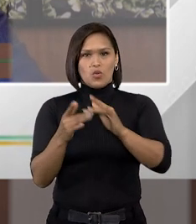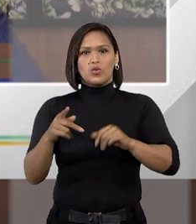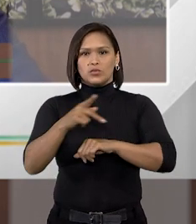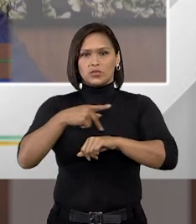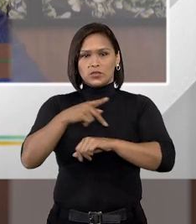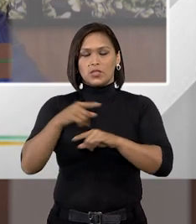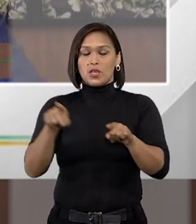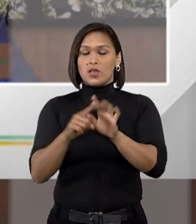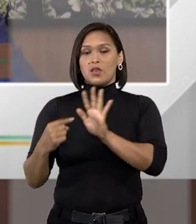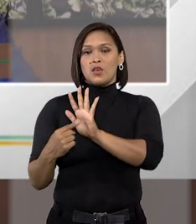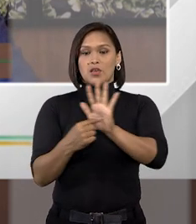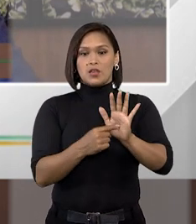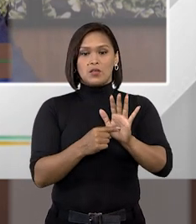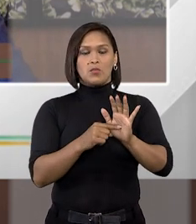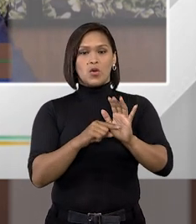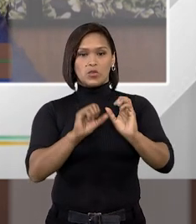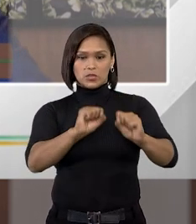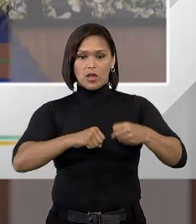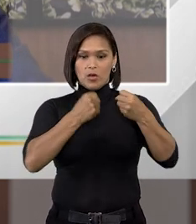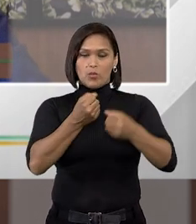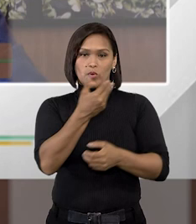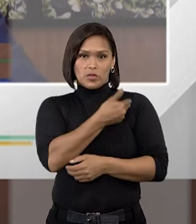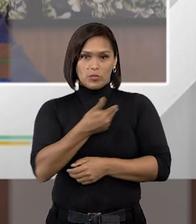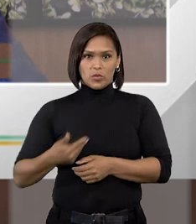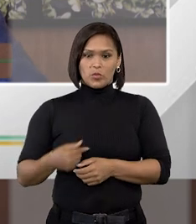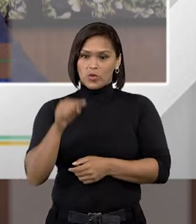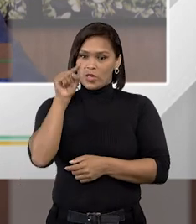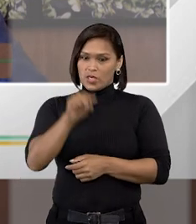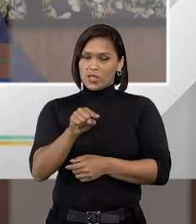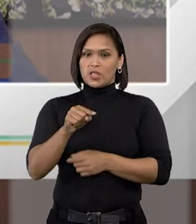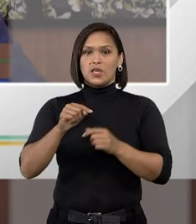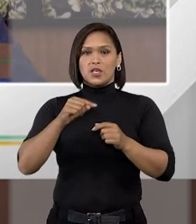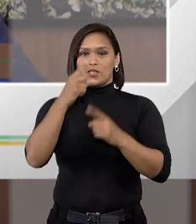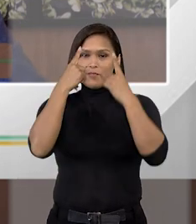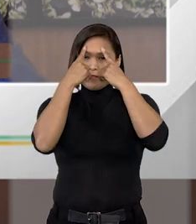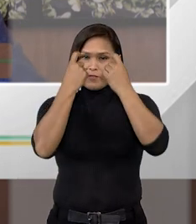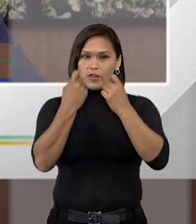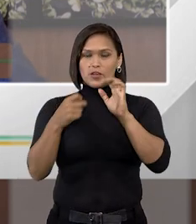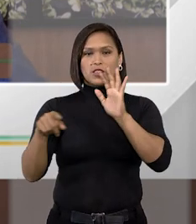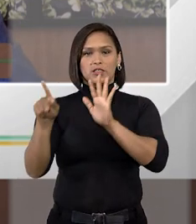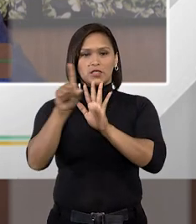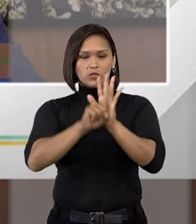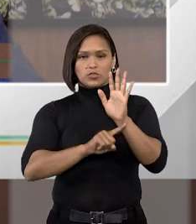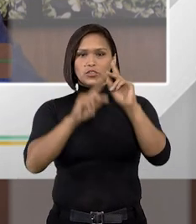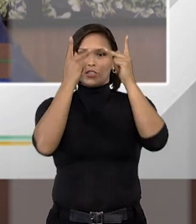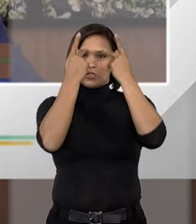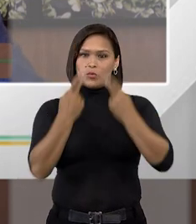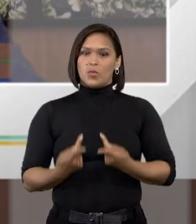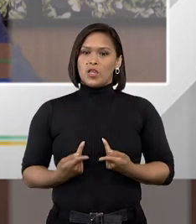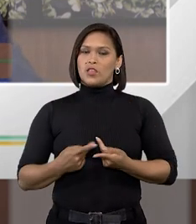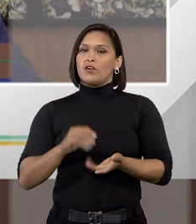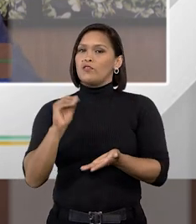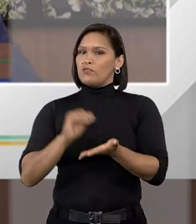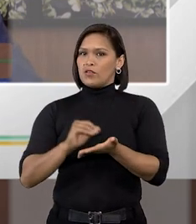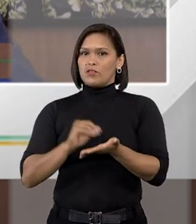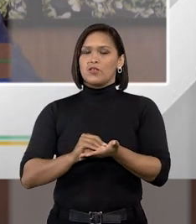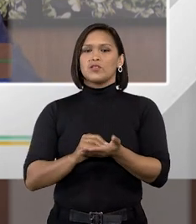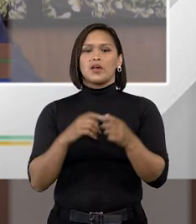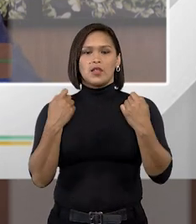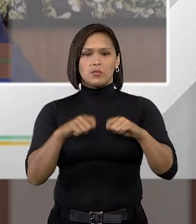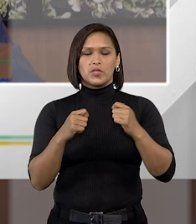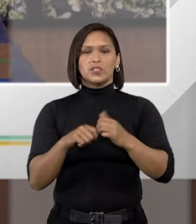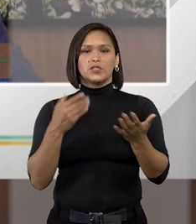e ele mostra ao poder público que esse tipo de violação de direitos humanos ela não vai ficar impune ela